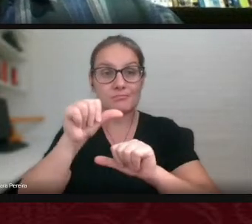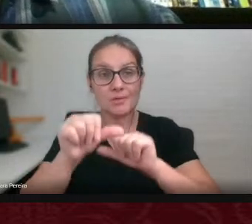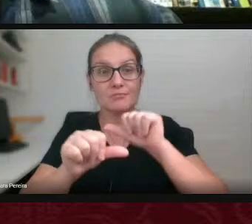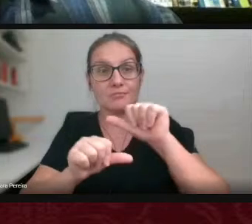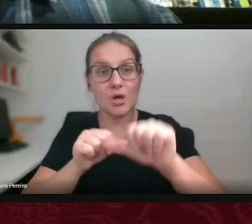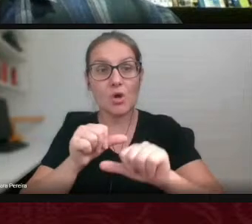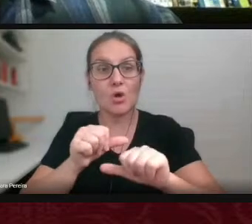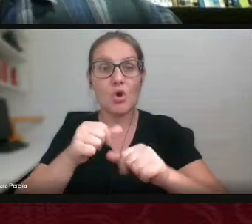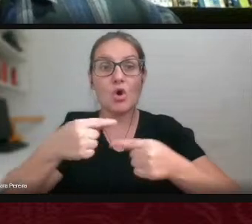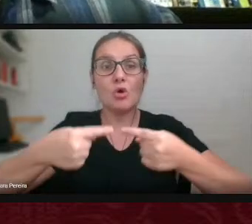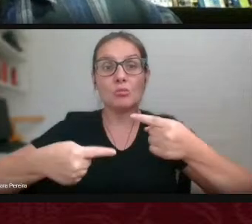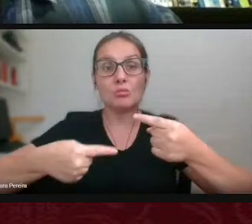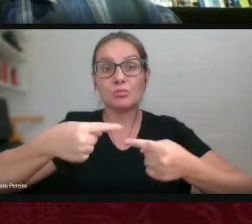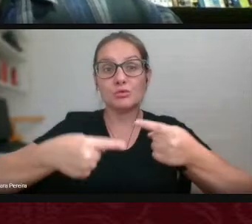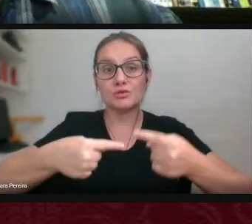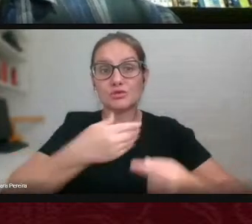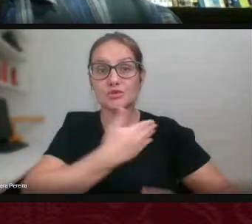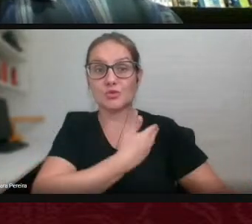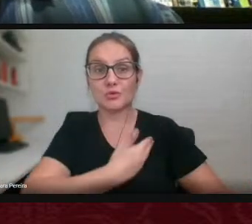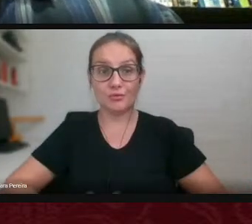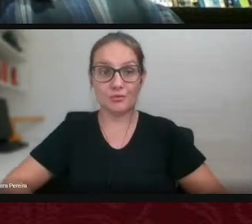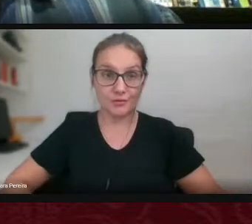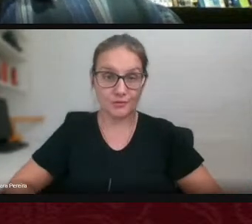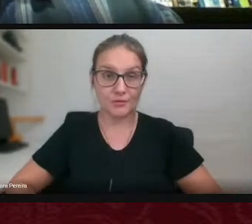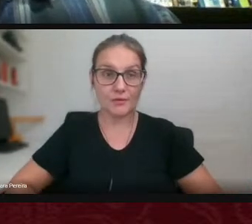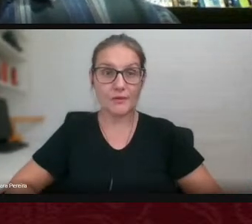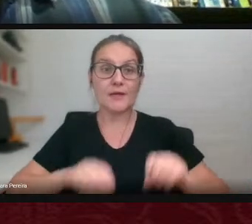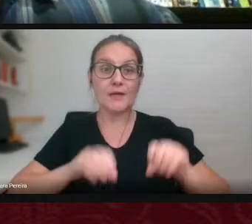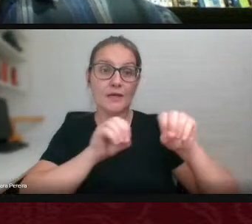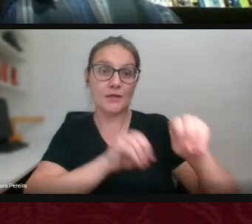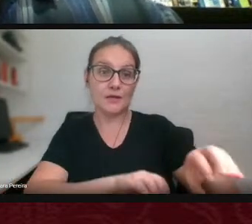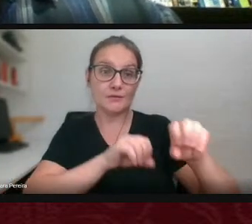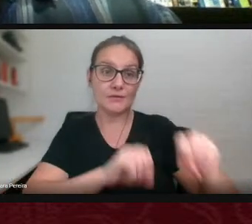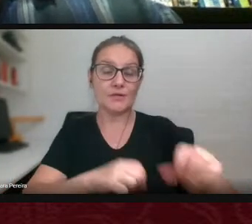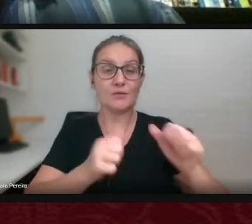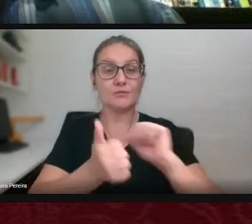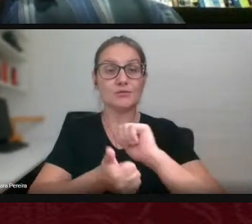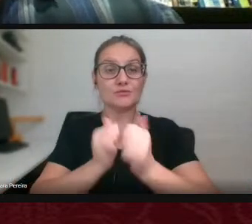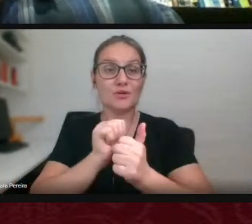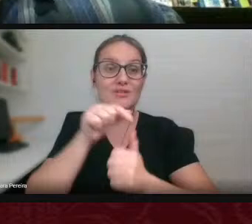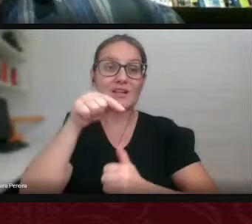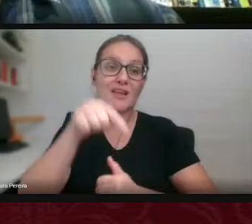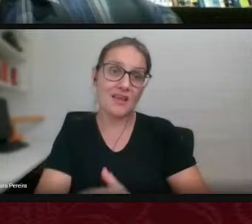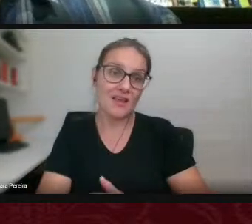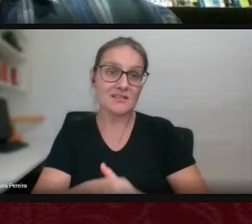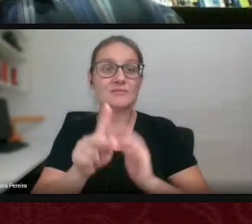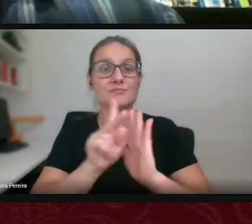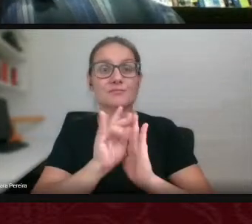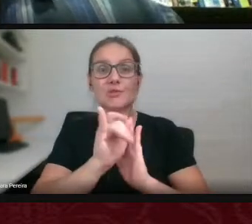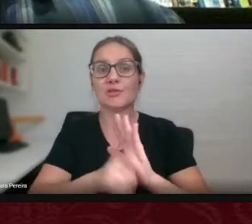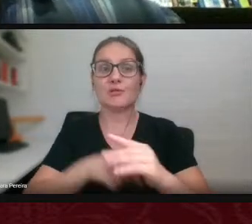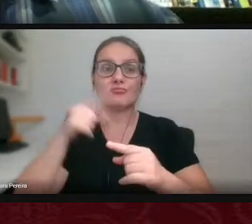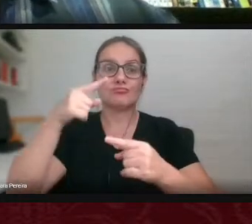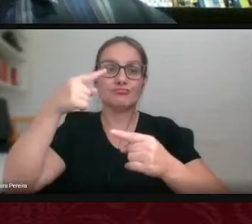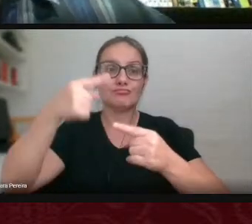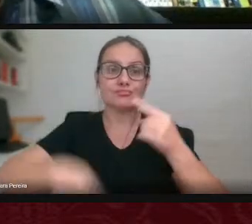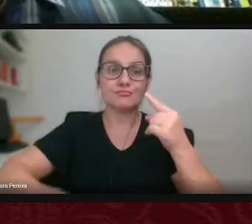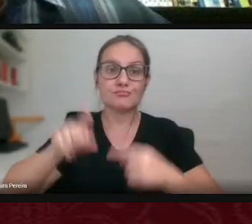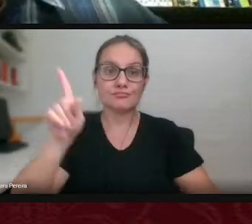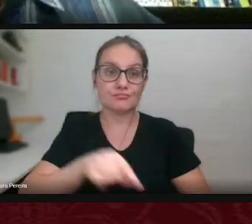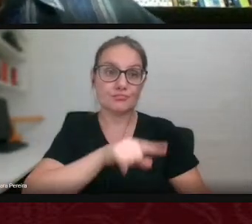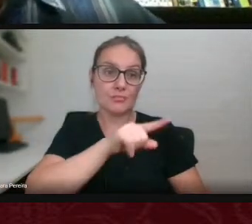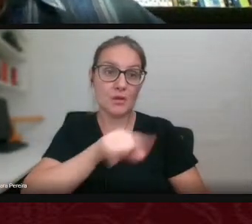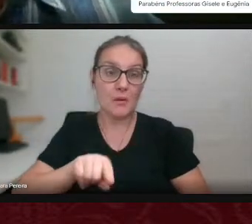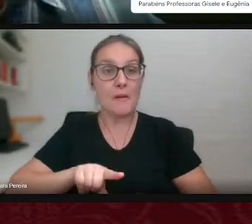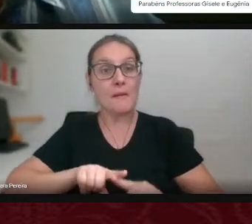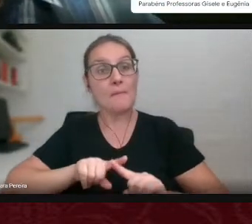governamental em relação à educação e ao esporte e esse precioso projeto não teve mais continuidade. Mas o curso de